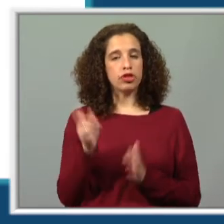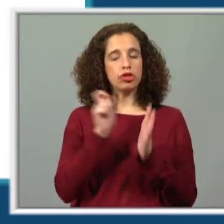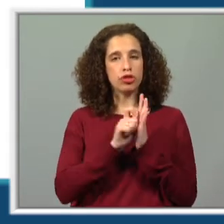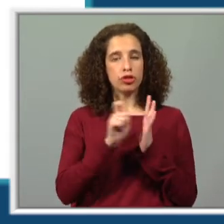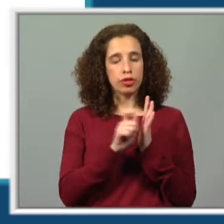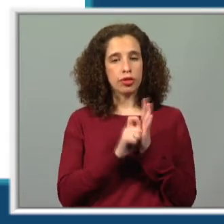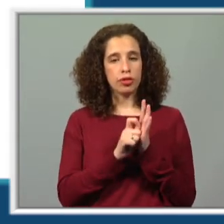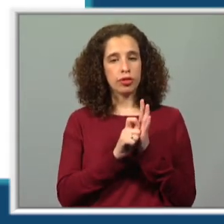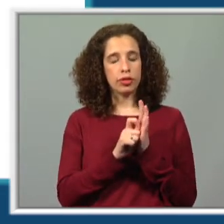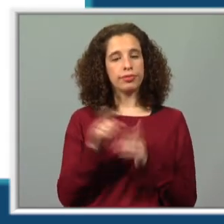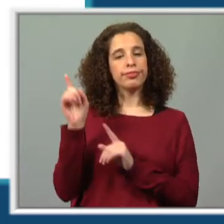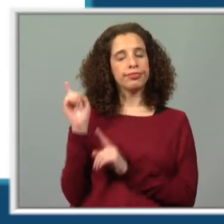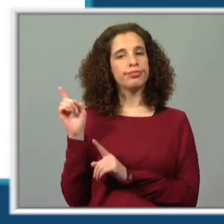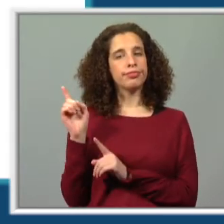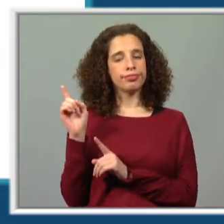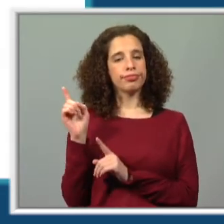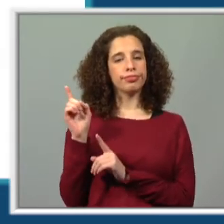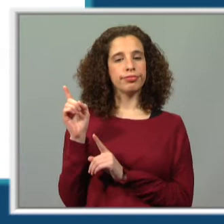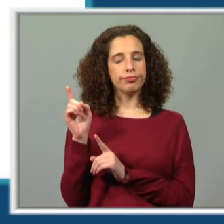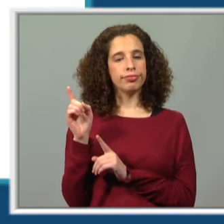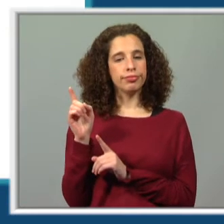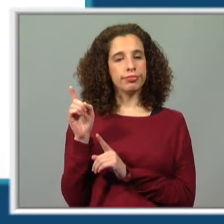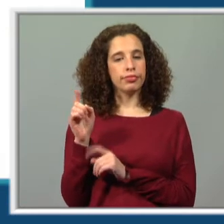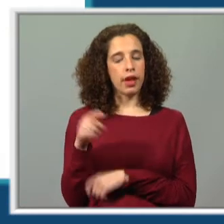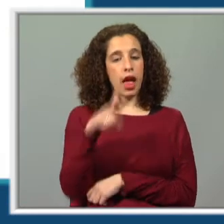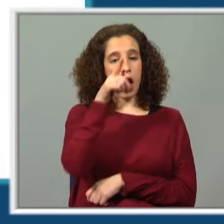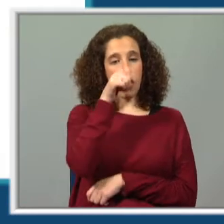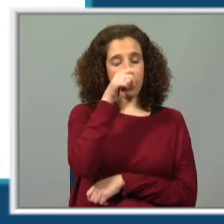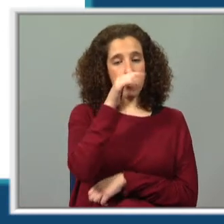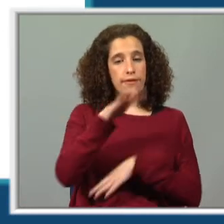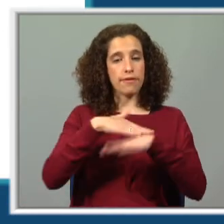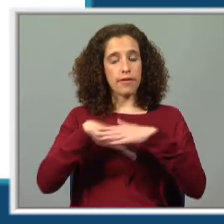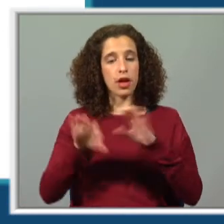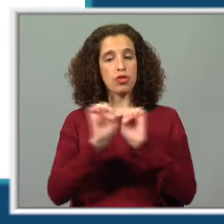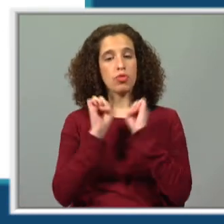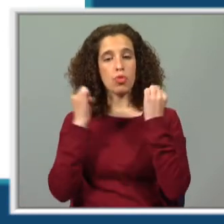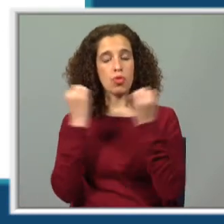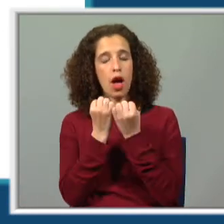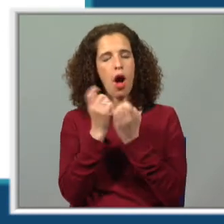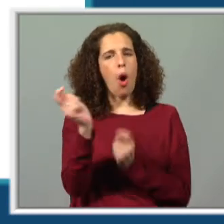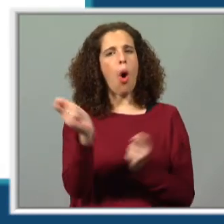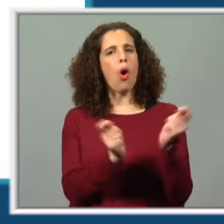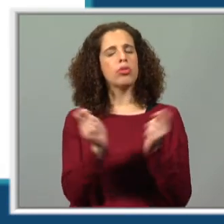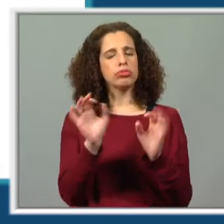escrever desta forma. As formigas formam uma sociedade